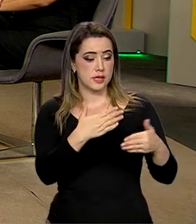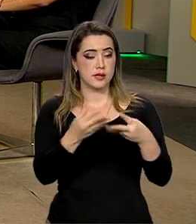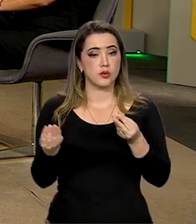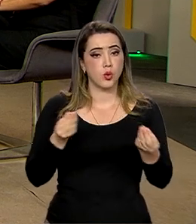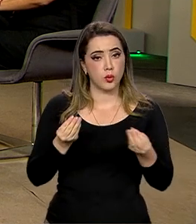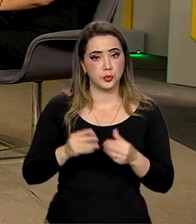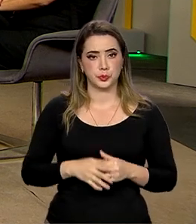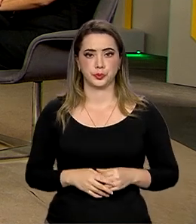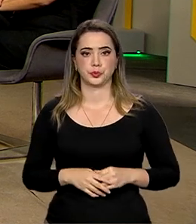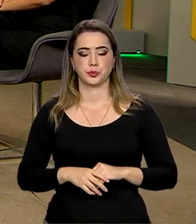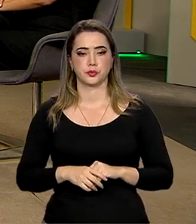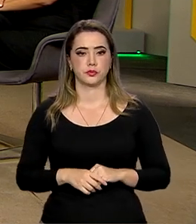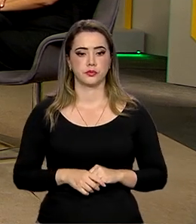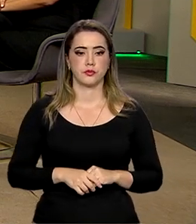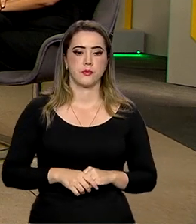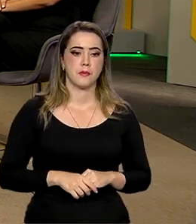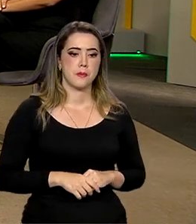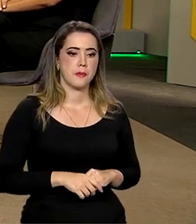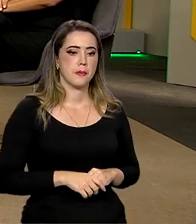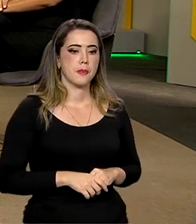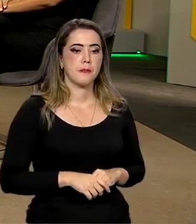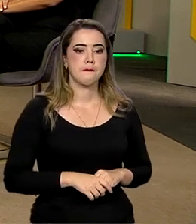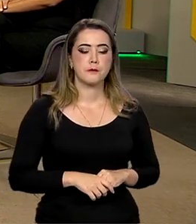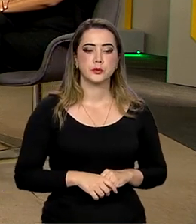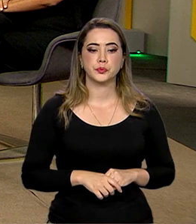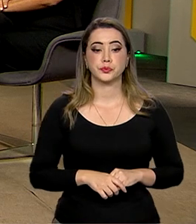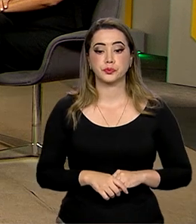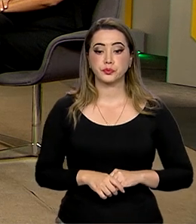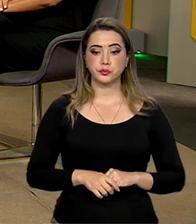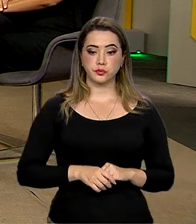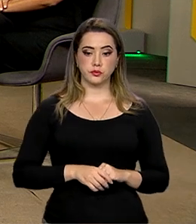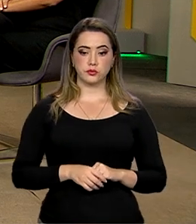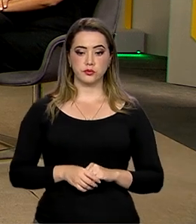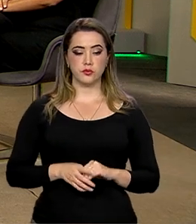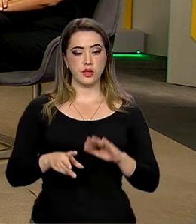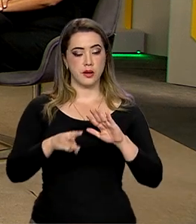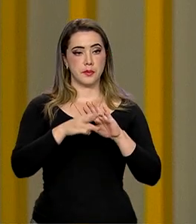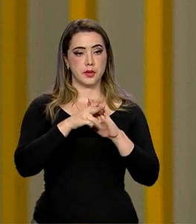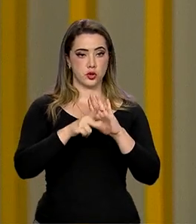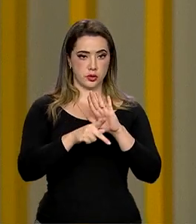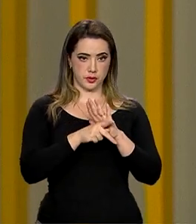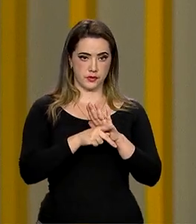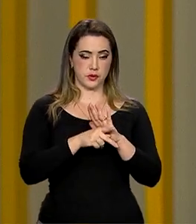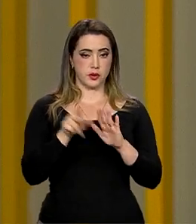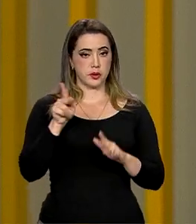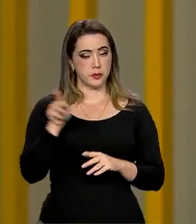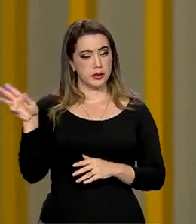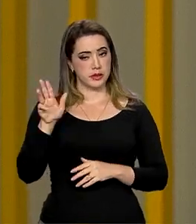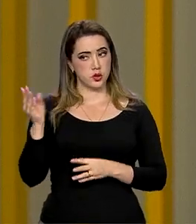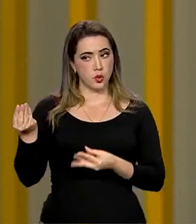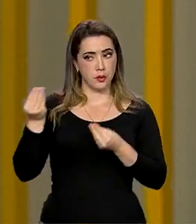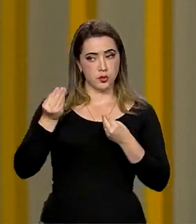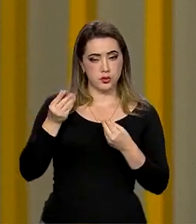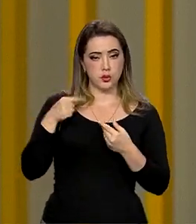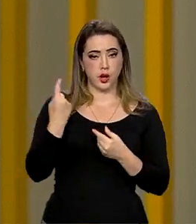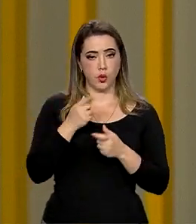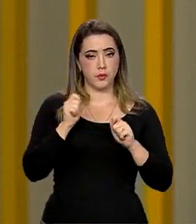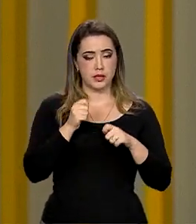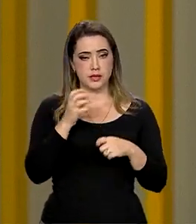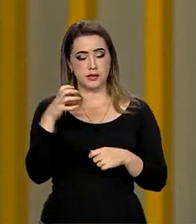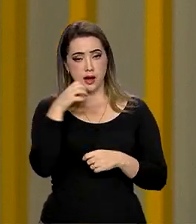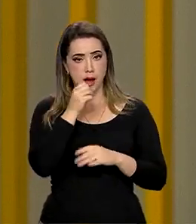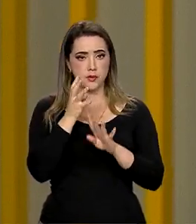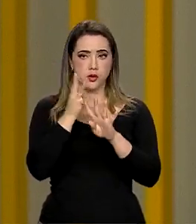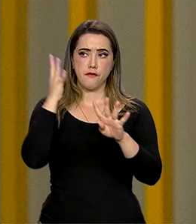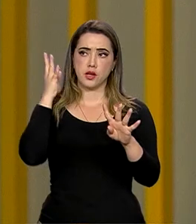processo? Bem, a edição da medida provisória que o presidente Lula me deu como instrumento para que a gente pudesse acelerar a